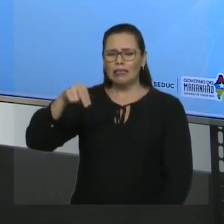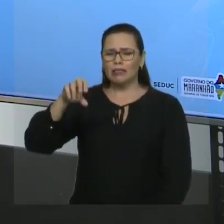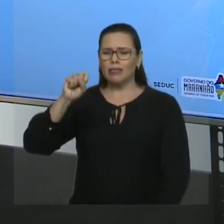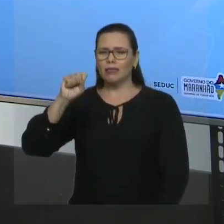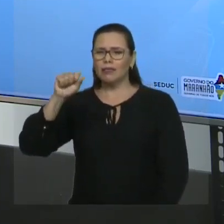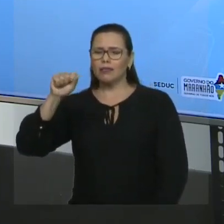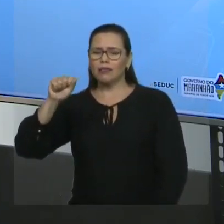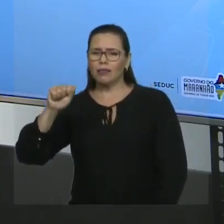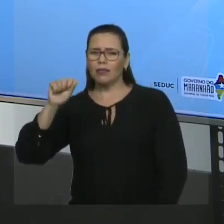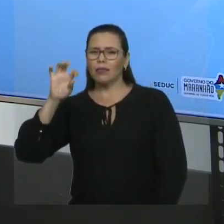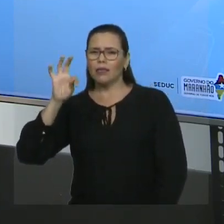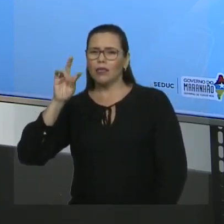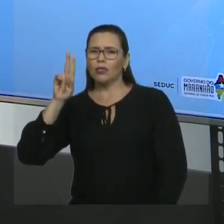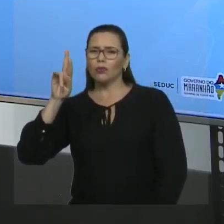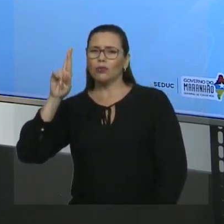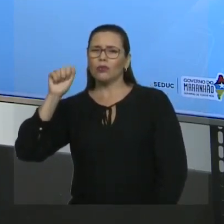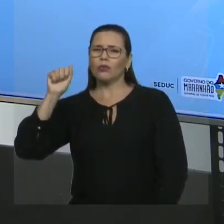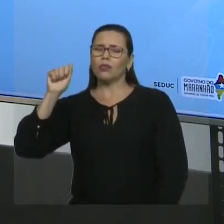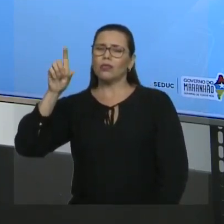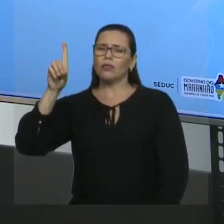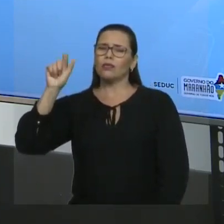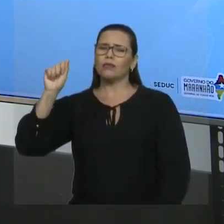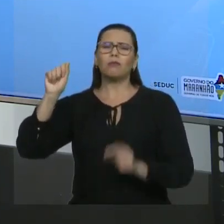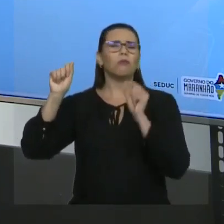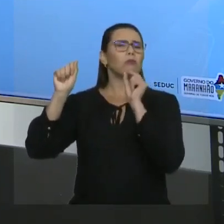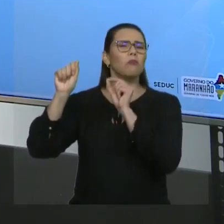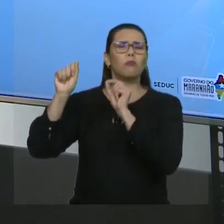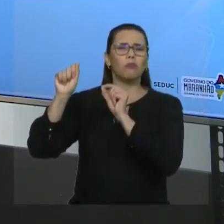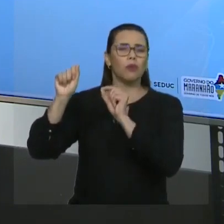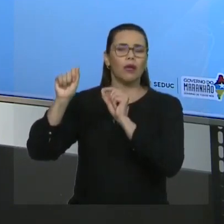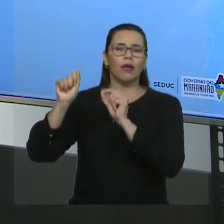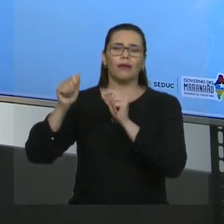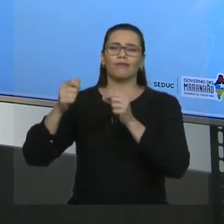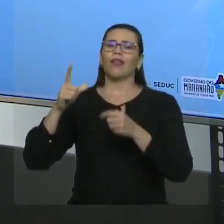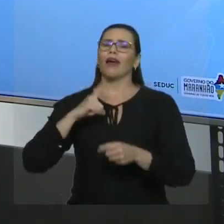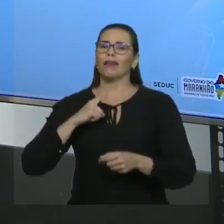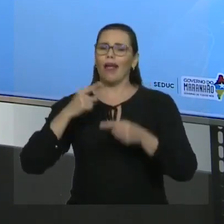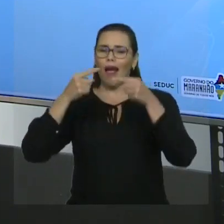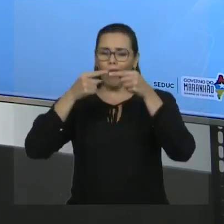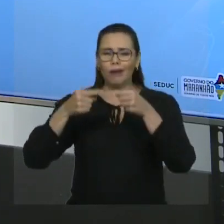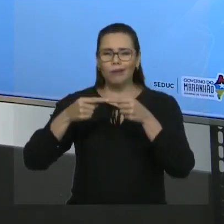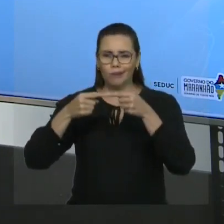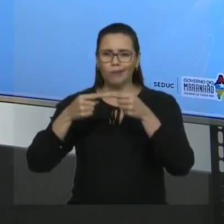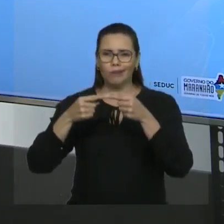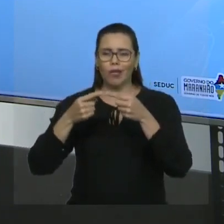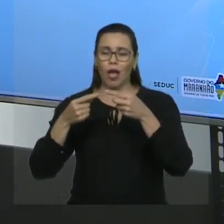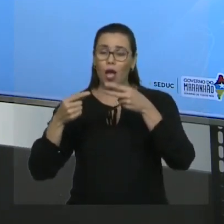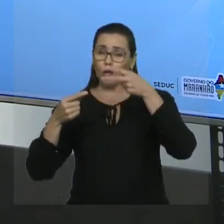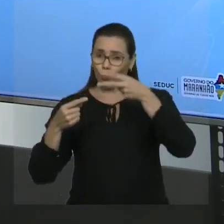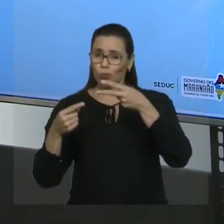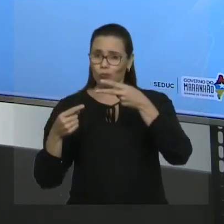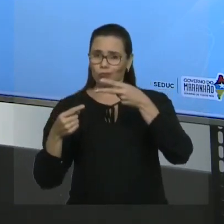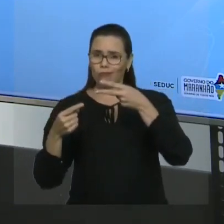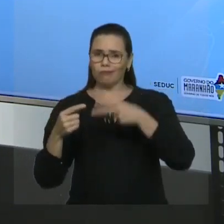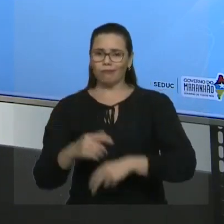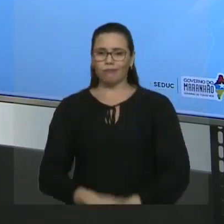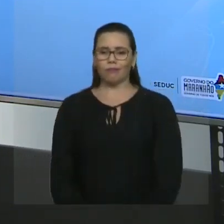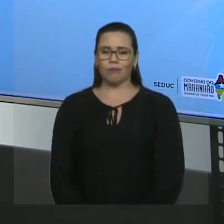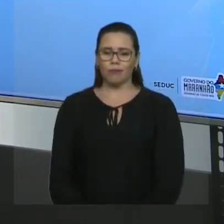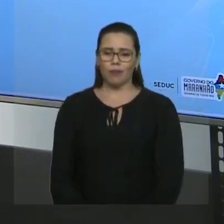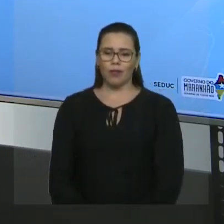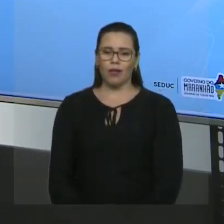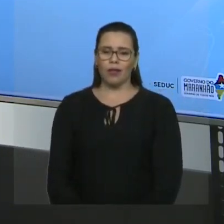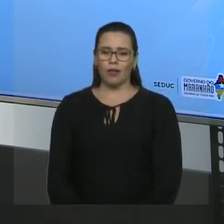A cadeia principal, neste caso em especial, além de ser a maior sequência de carbonos, deve ser também aquela que